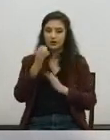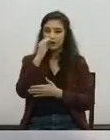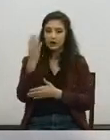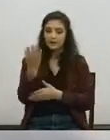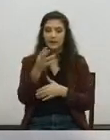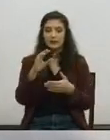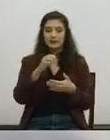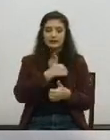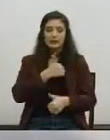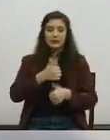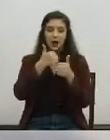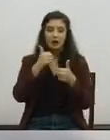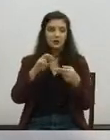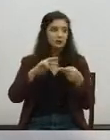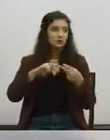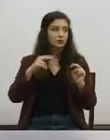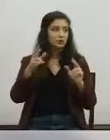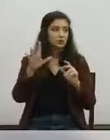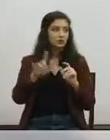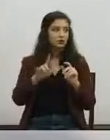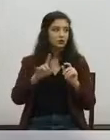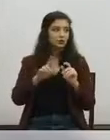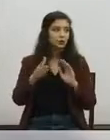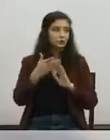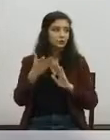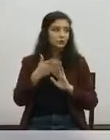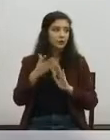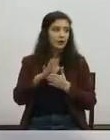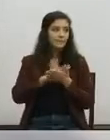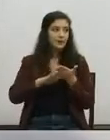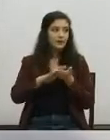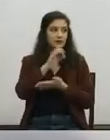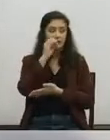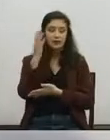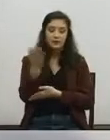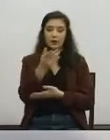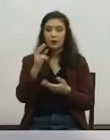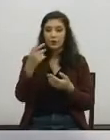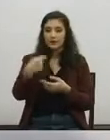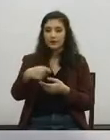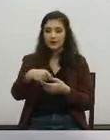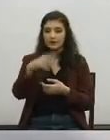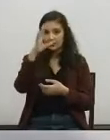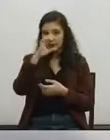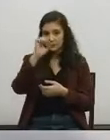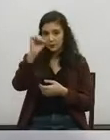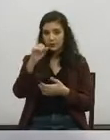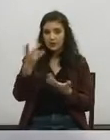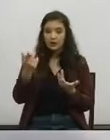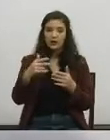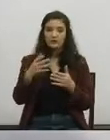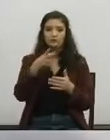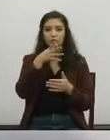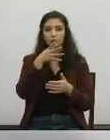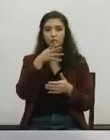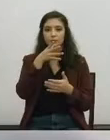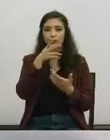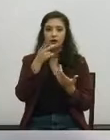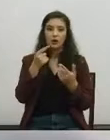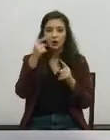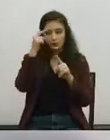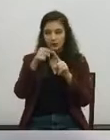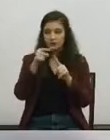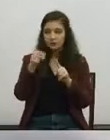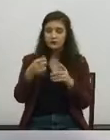feita pela cidade de Lisboa, a promulgação muito recente da Lei de Bases do Clima pelo Sr. Presidente da República e as próprias declarações do Sr. Presidente da Câmara a este